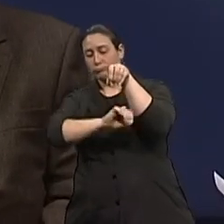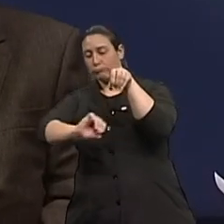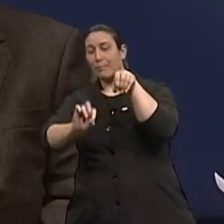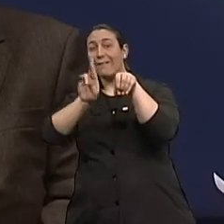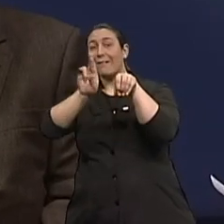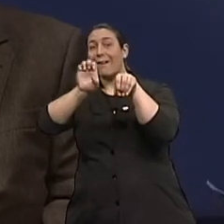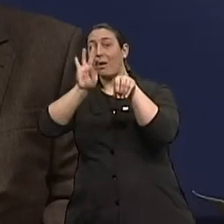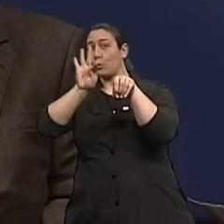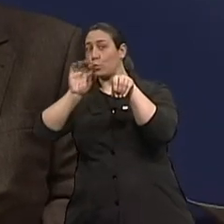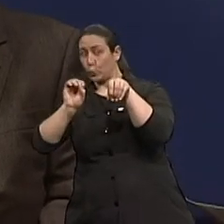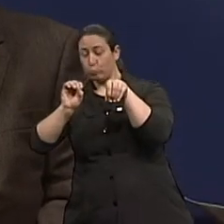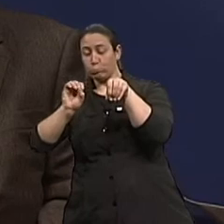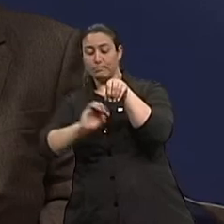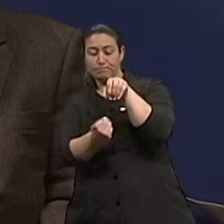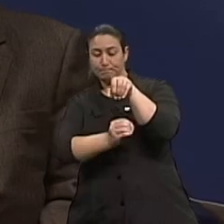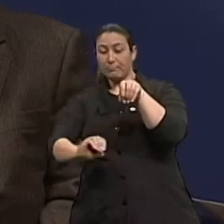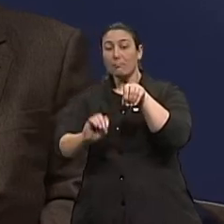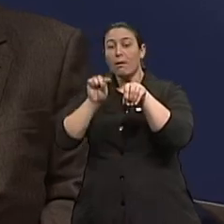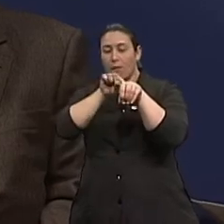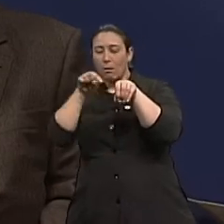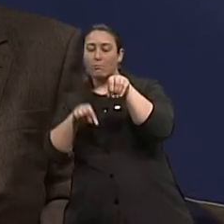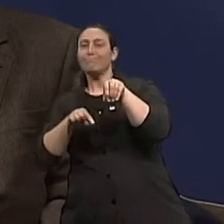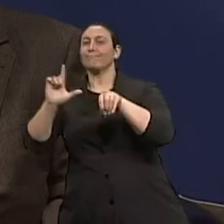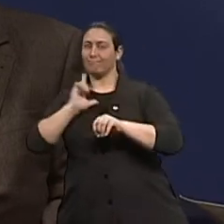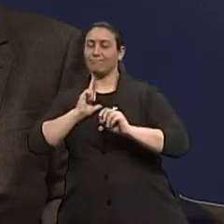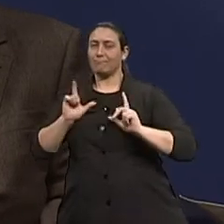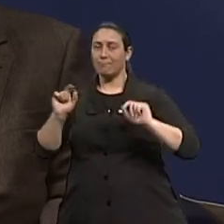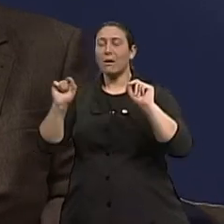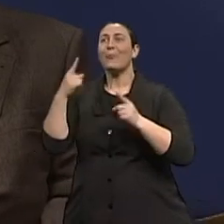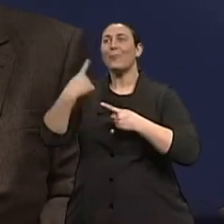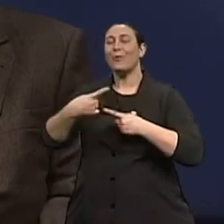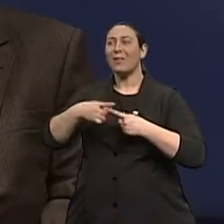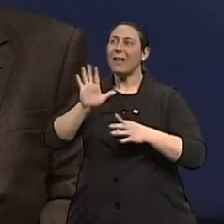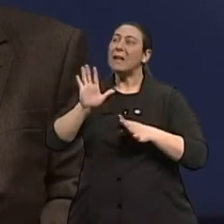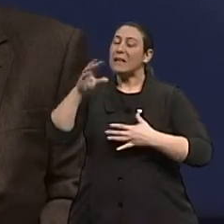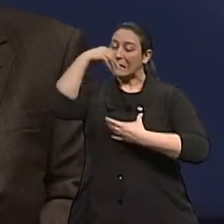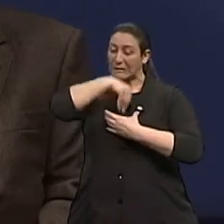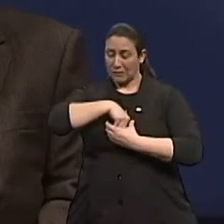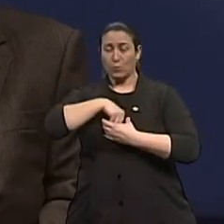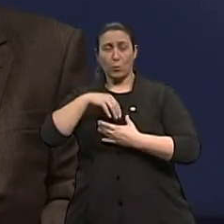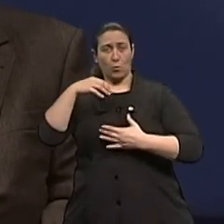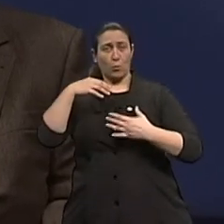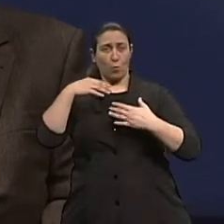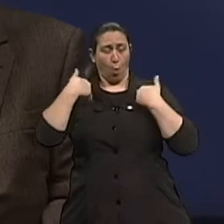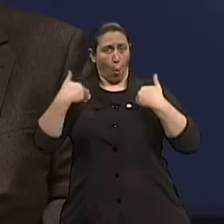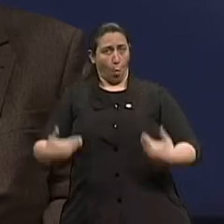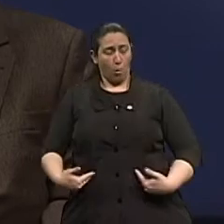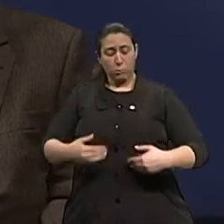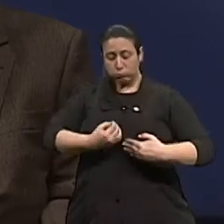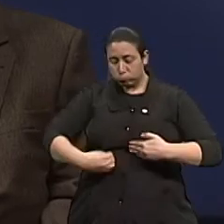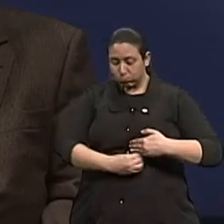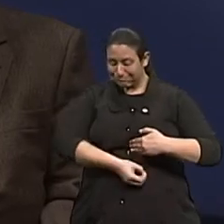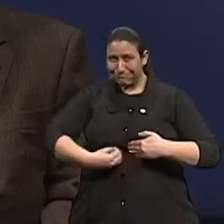delgado, ele costuma ser um segmento do nosso organismo muito saudável. Então, nós temos muito poucos